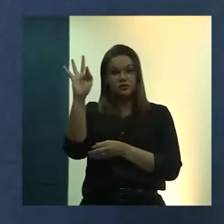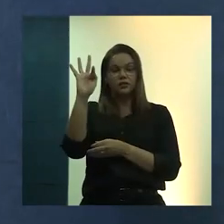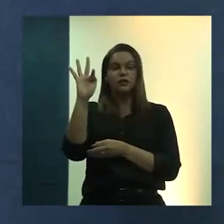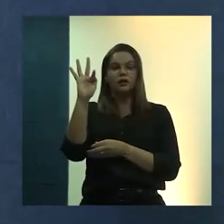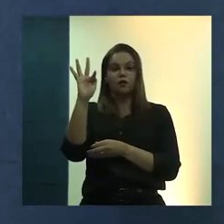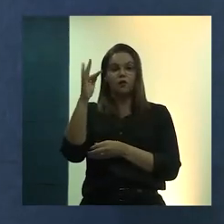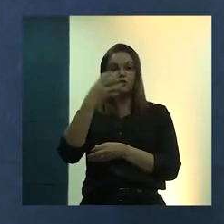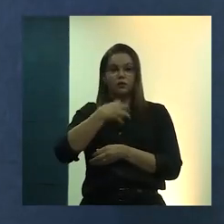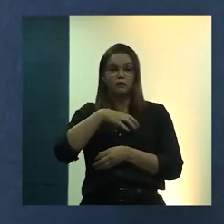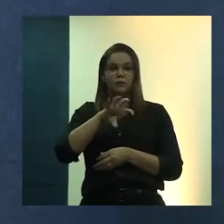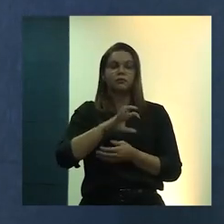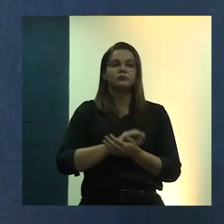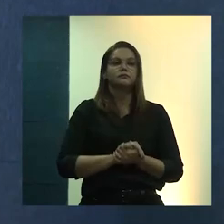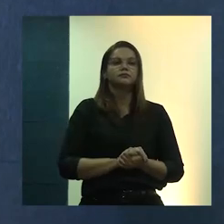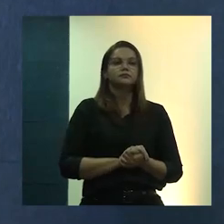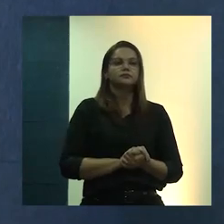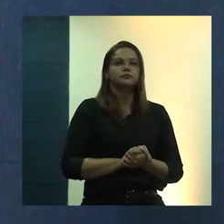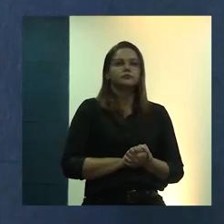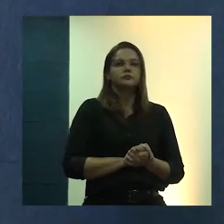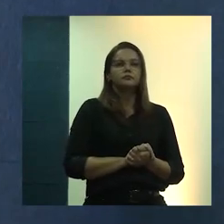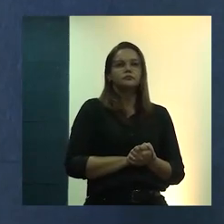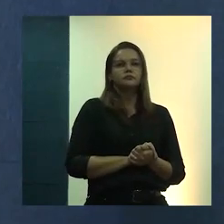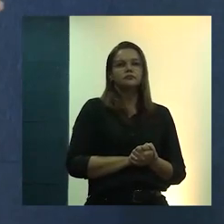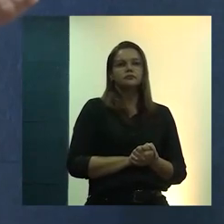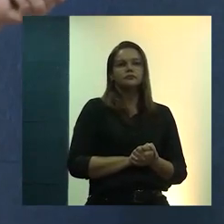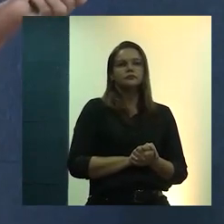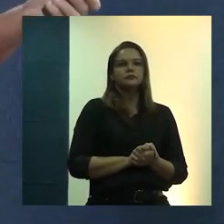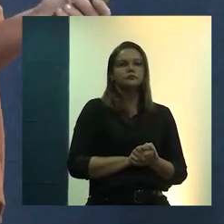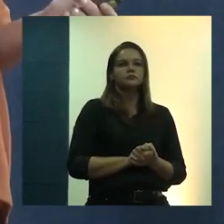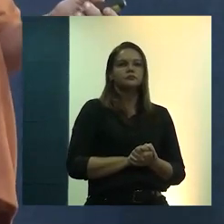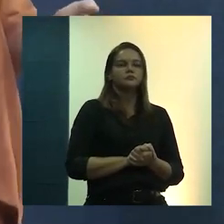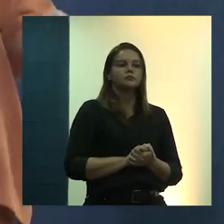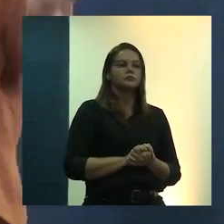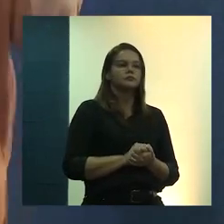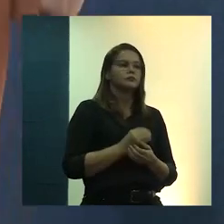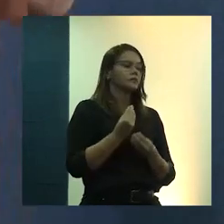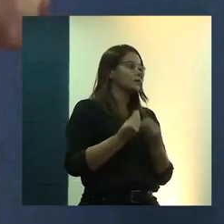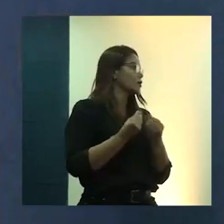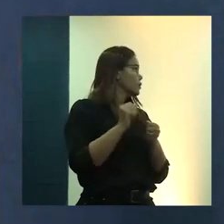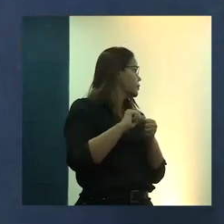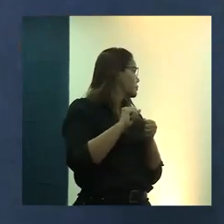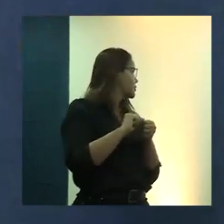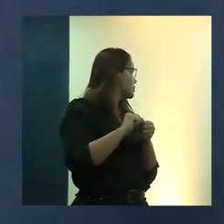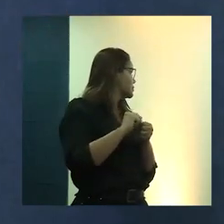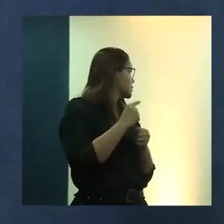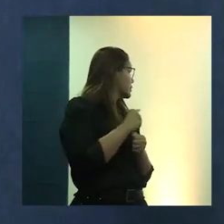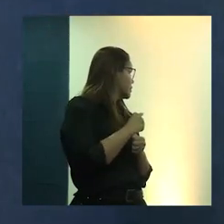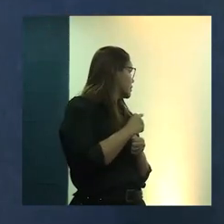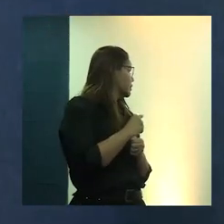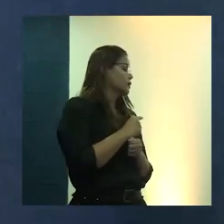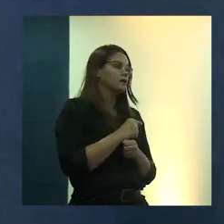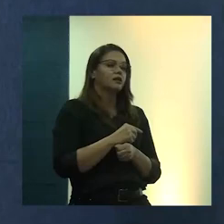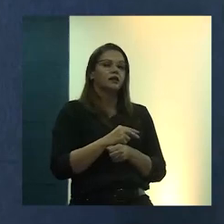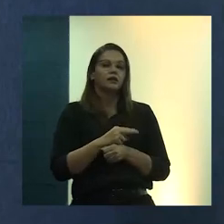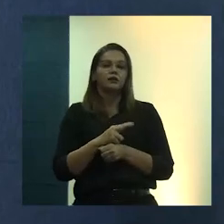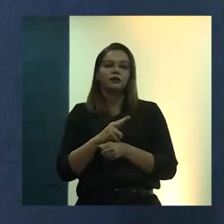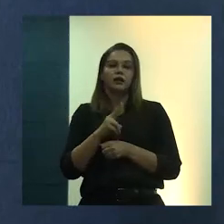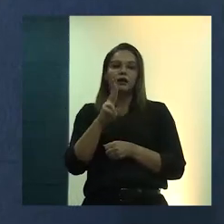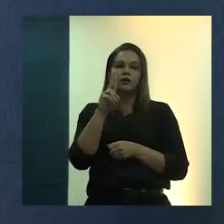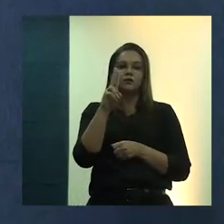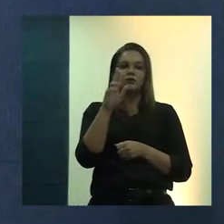que passar aqui. Deixa eu ver aqui. Como é que eu faço? É assim? Isso. Universidade Federal da Bahia.